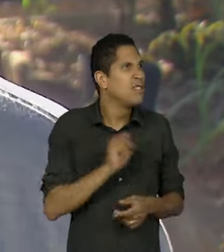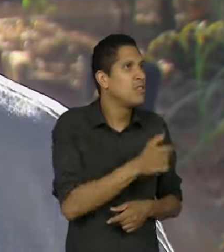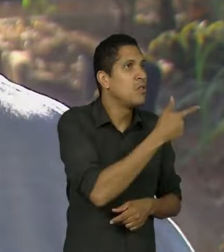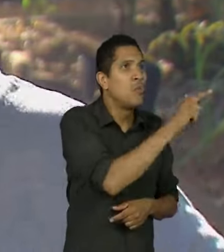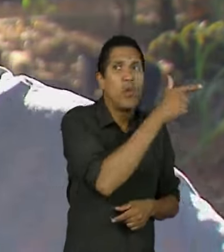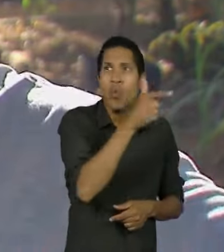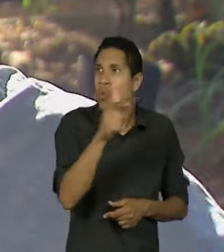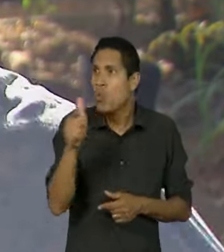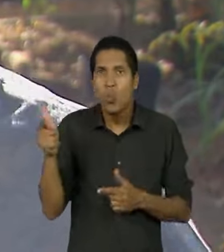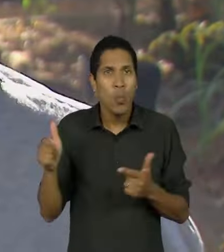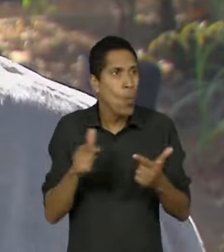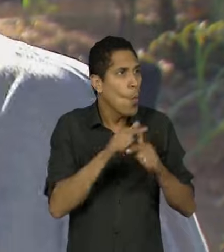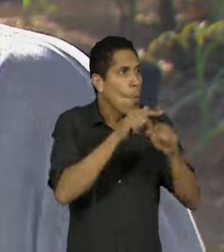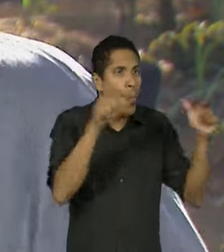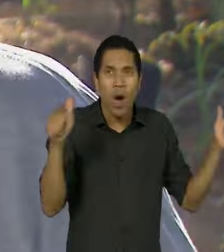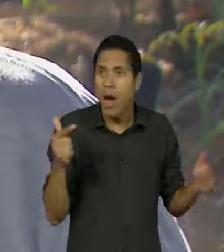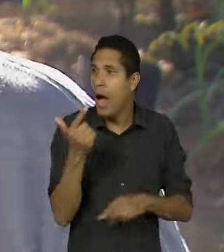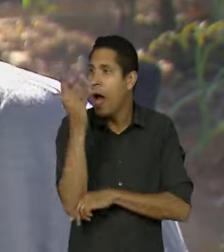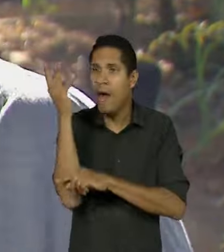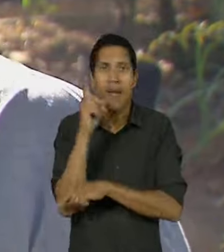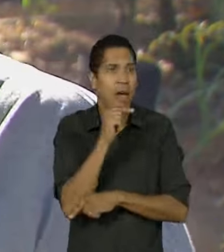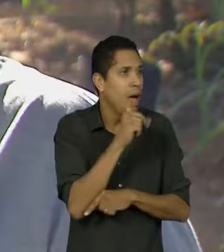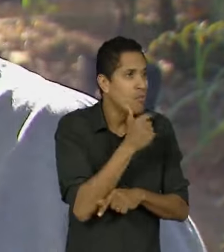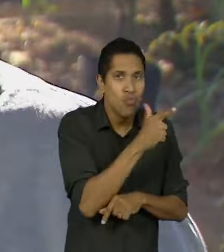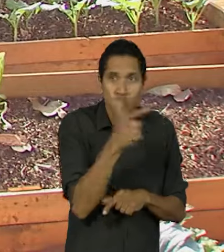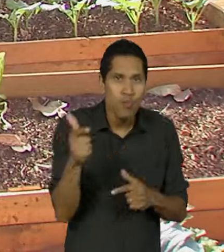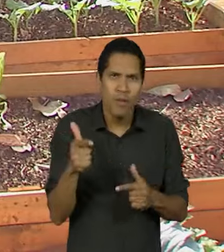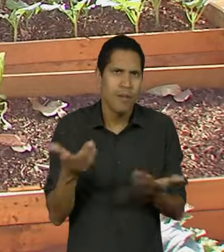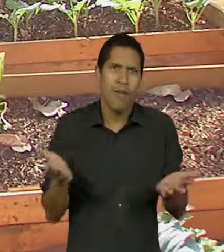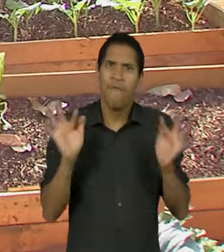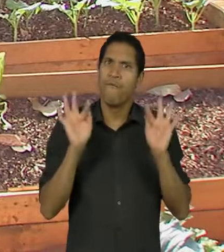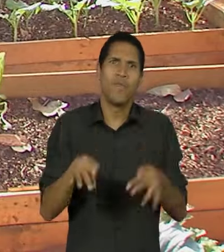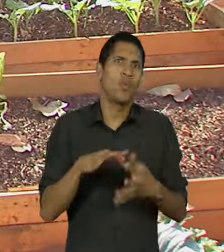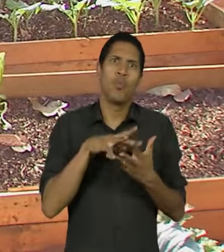árvore se não tiver água acaba tudo é muito simples.